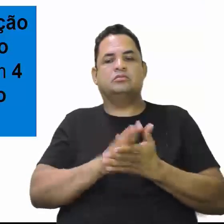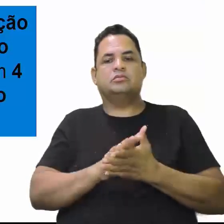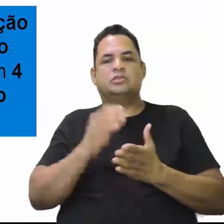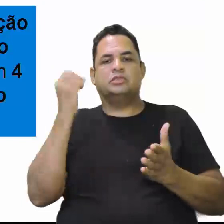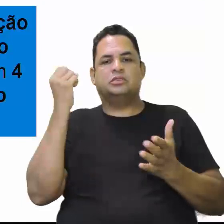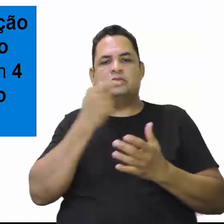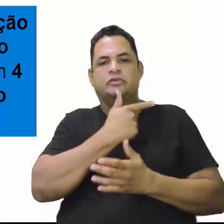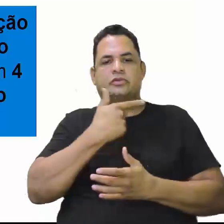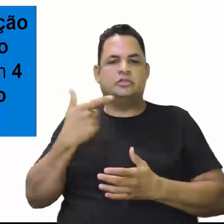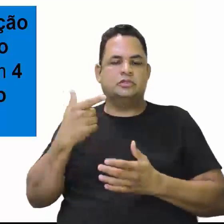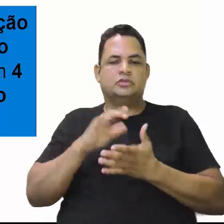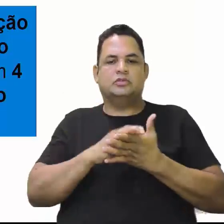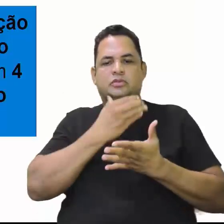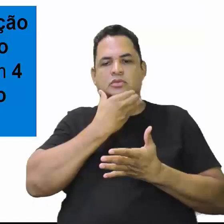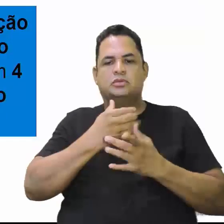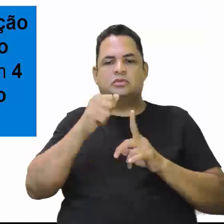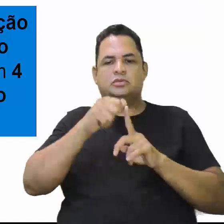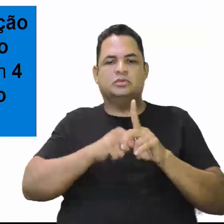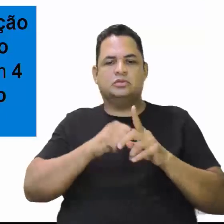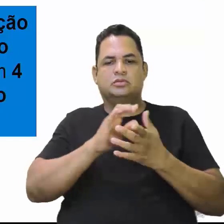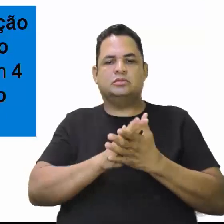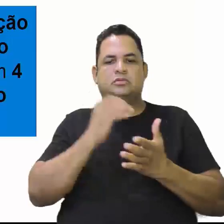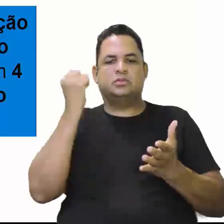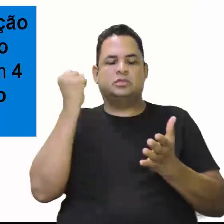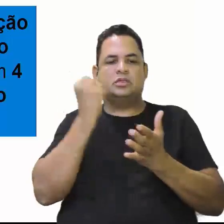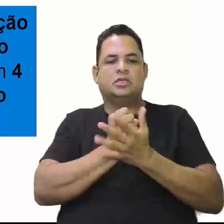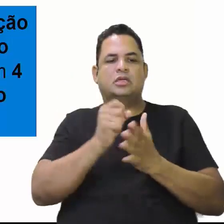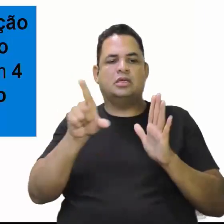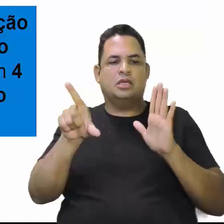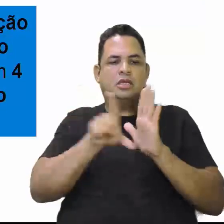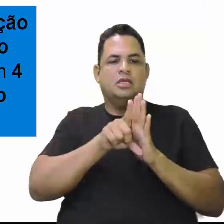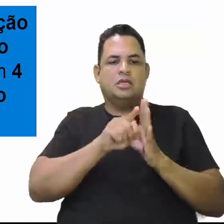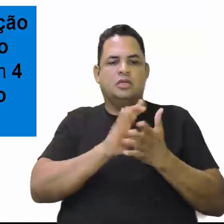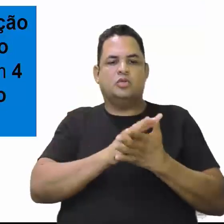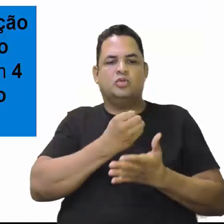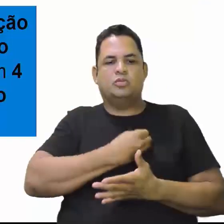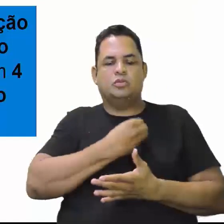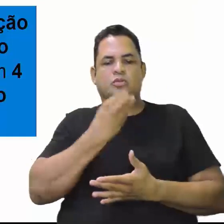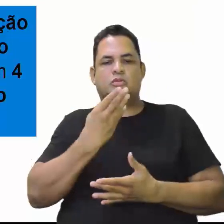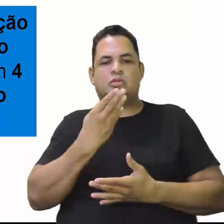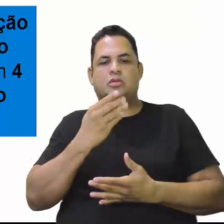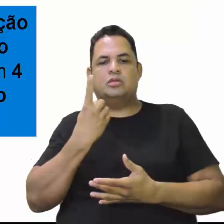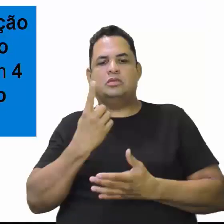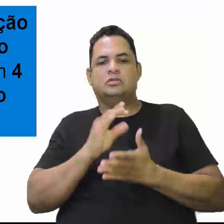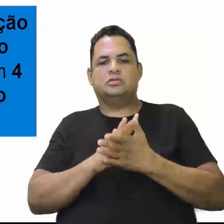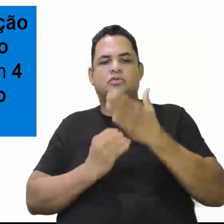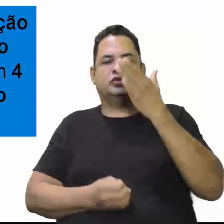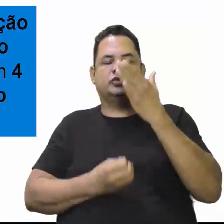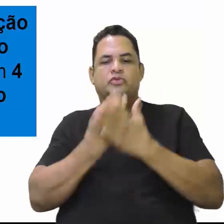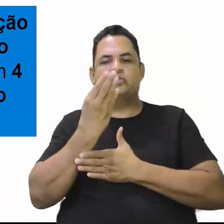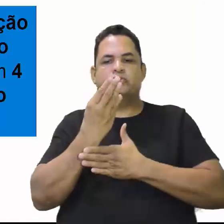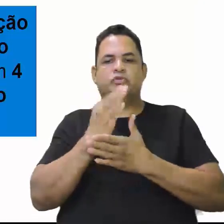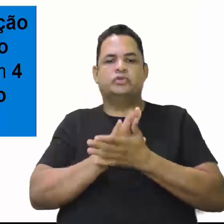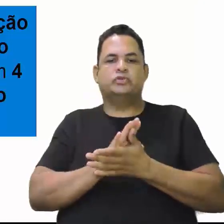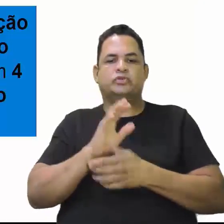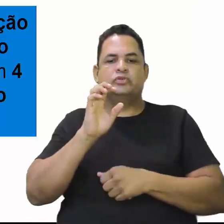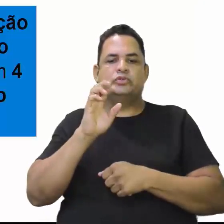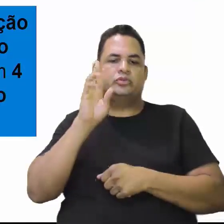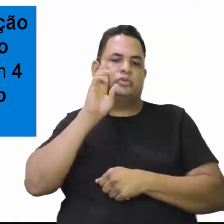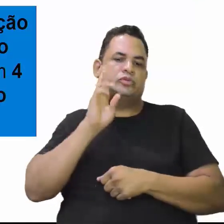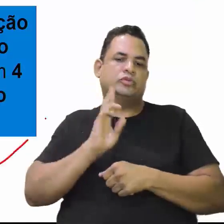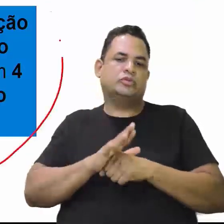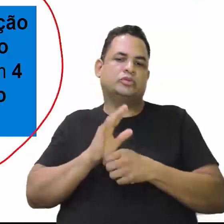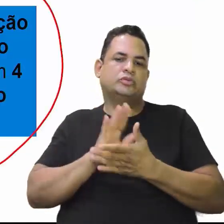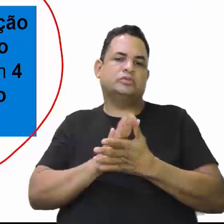vai ser aprovada a Lei 41, cria o estado de Rondônia, que vai ser instalado no dia 4 de